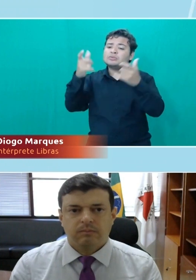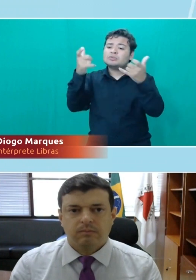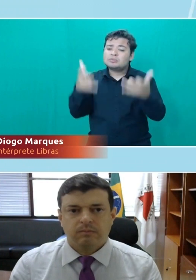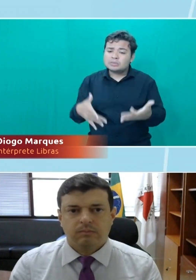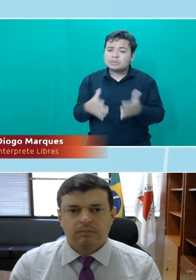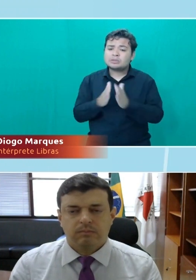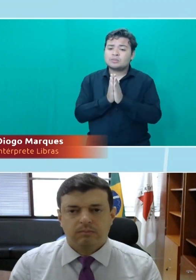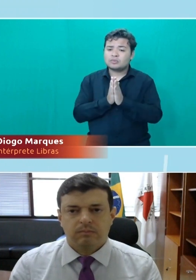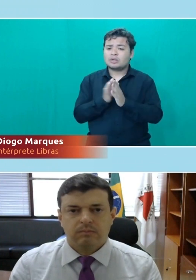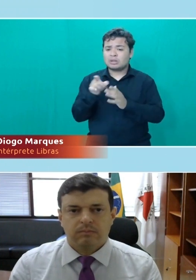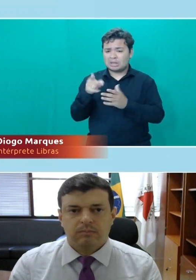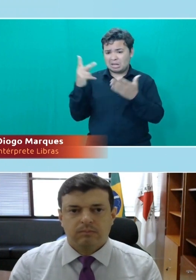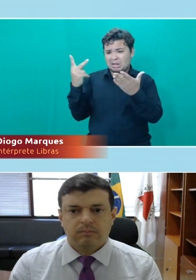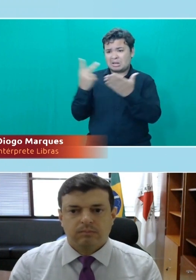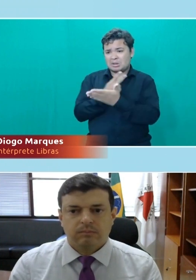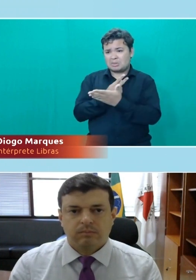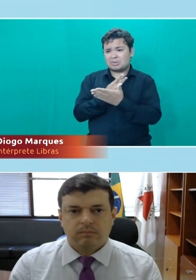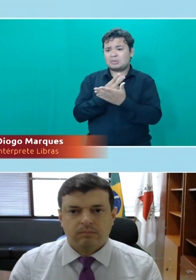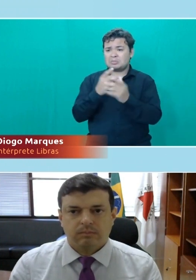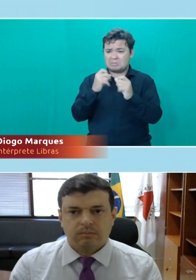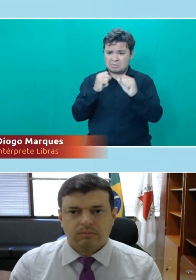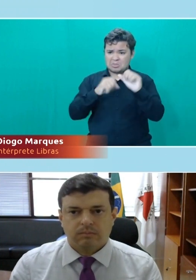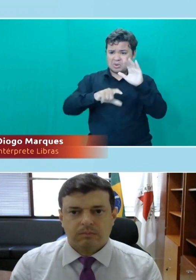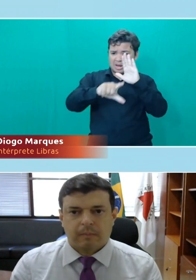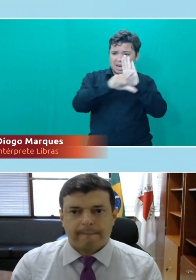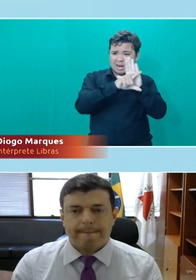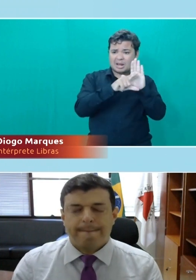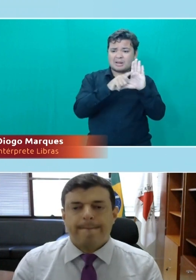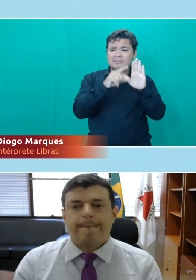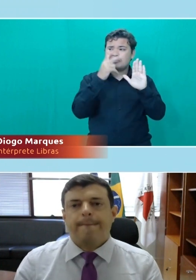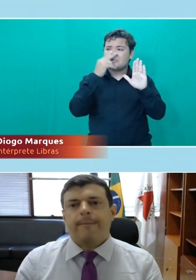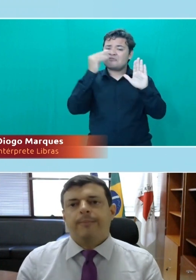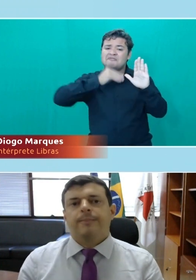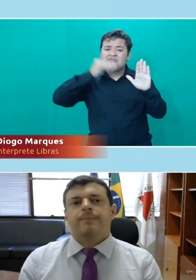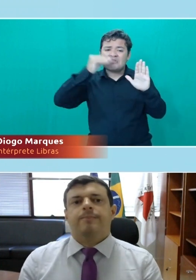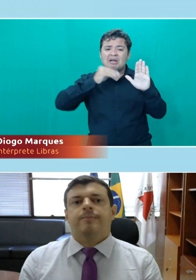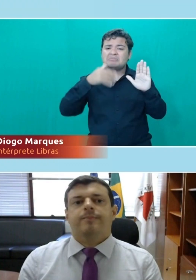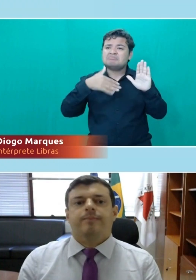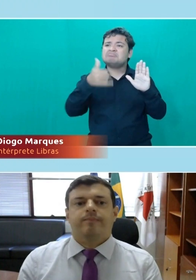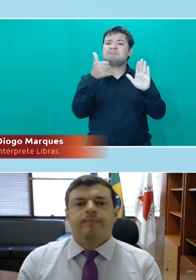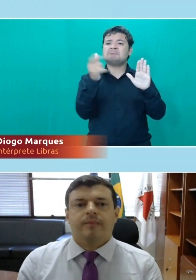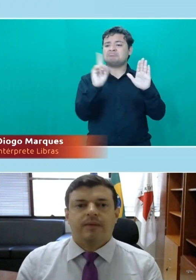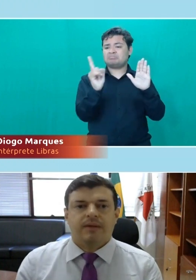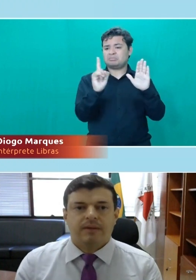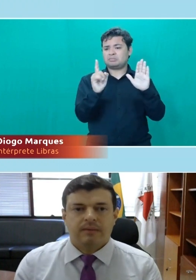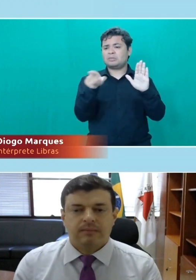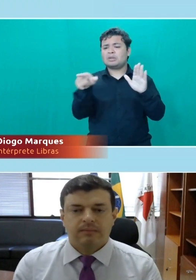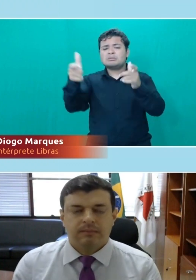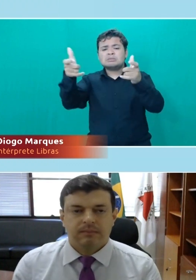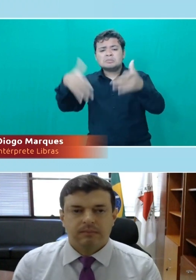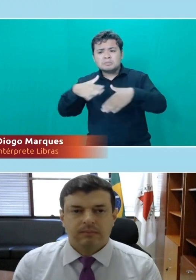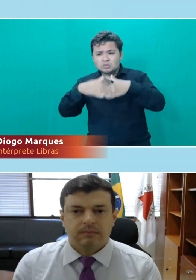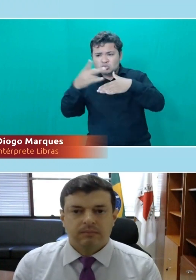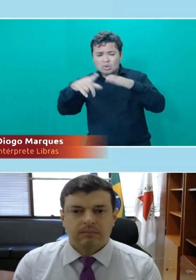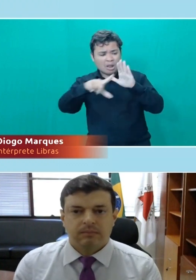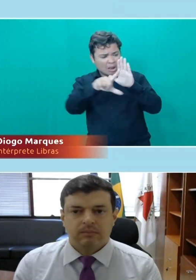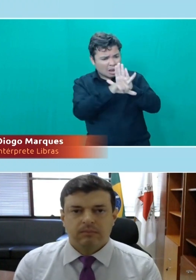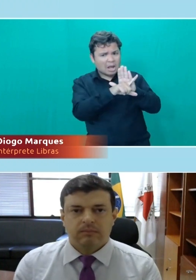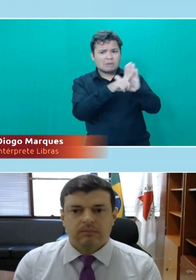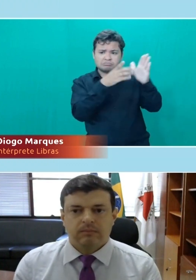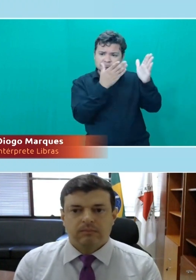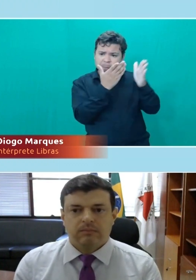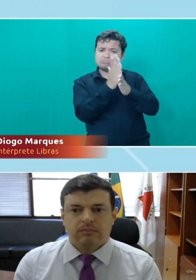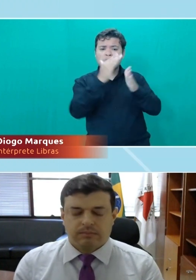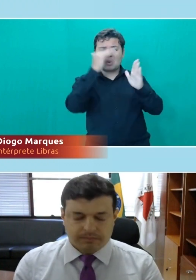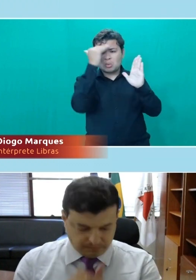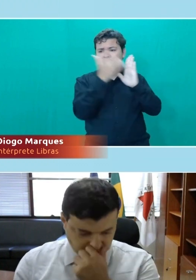isso pode enfraquecer a aplicação dessa lei? E o senhor disse, a lei deve ser cumprida, como que o judiciário